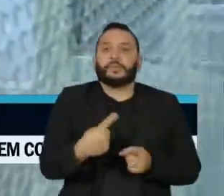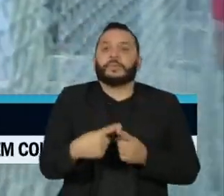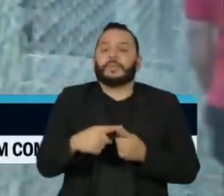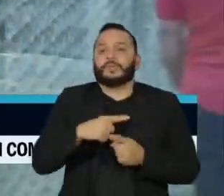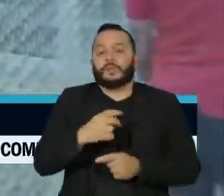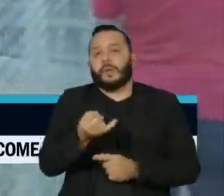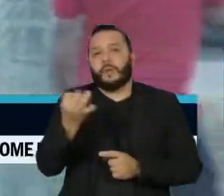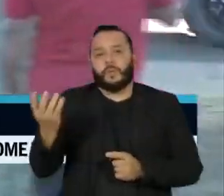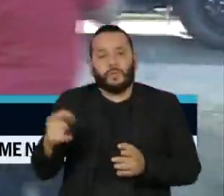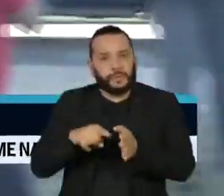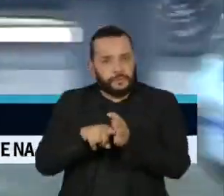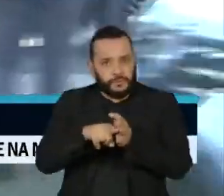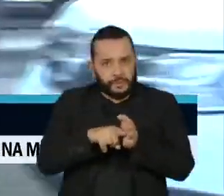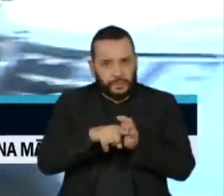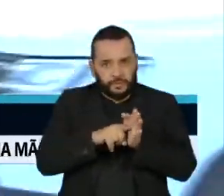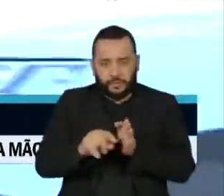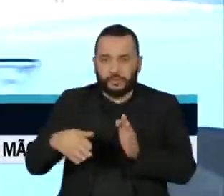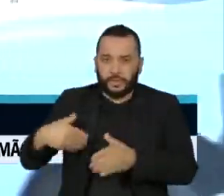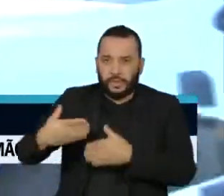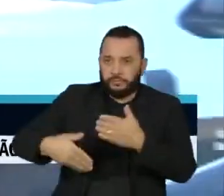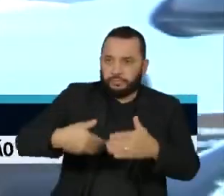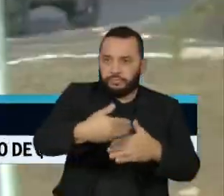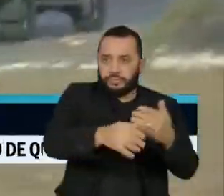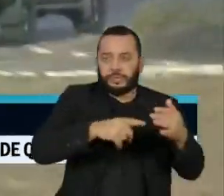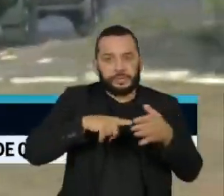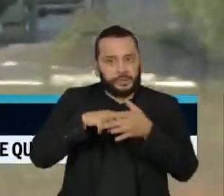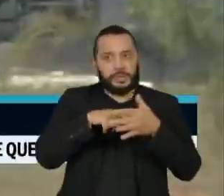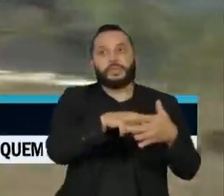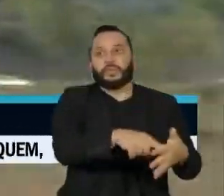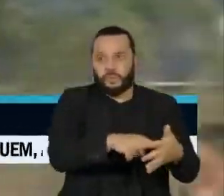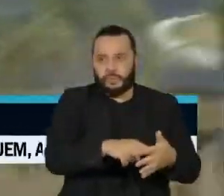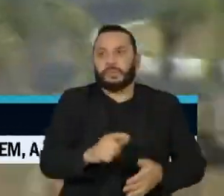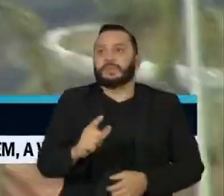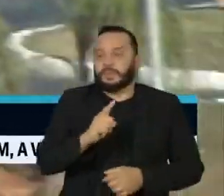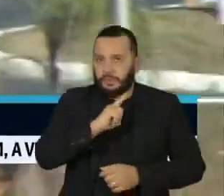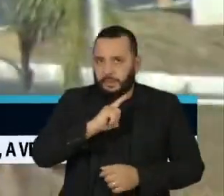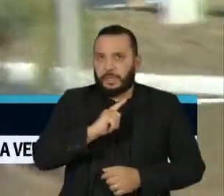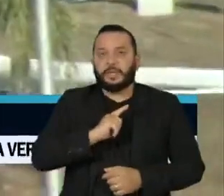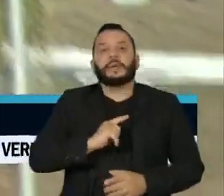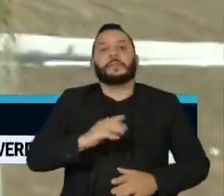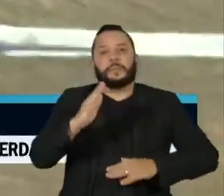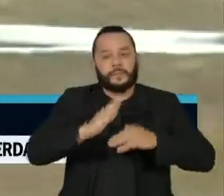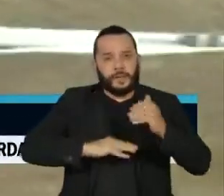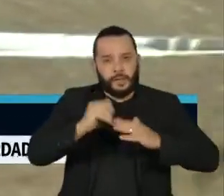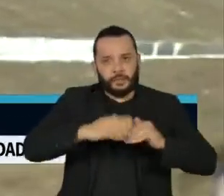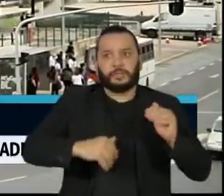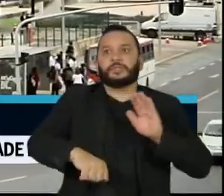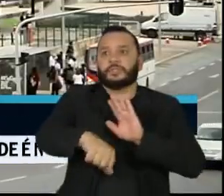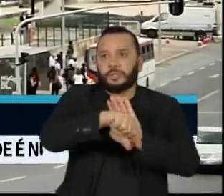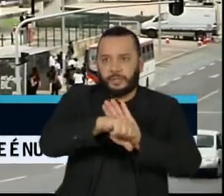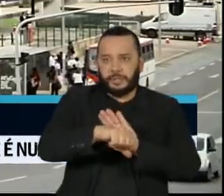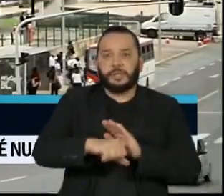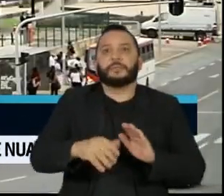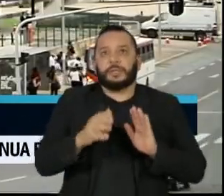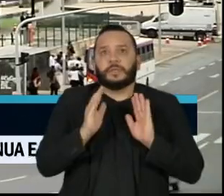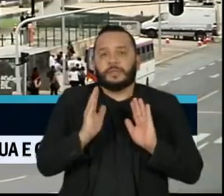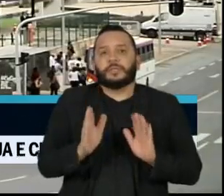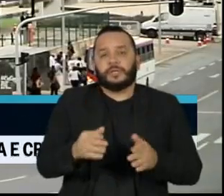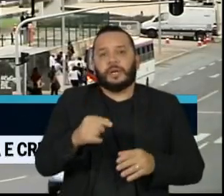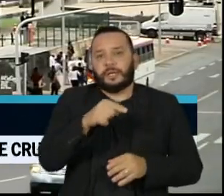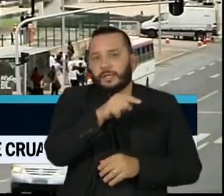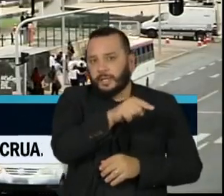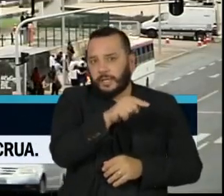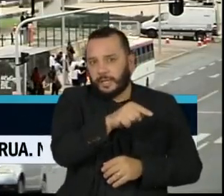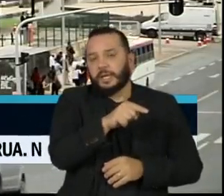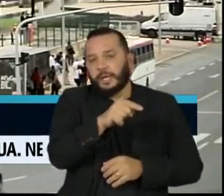investigações já em curso, denúncias, que relacionam diversas práticas de crimes possivelmente cometidos